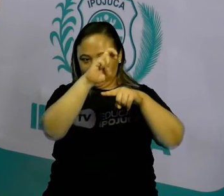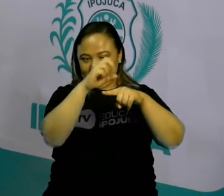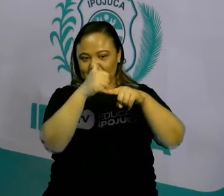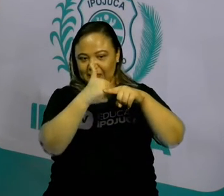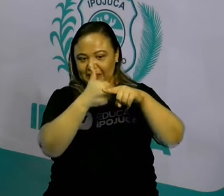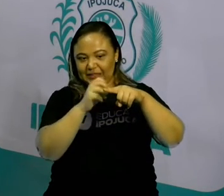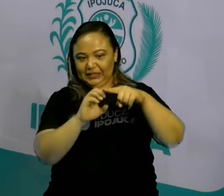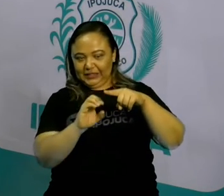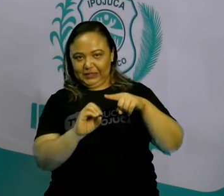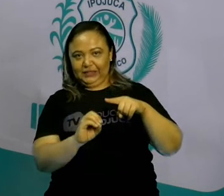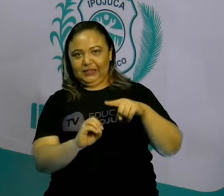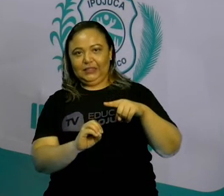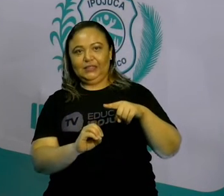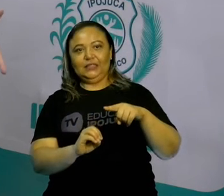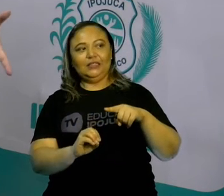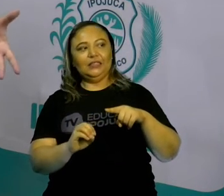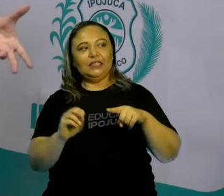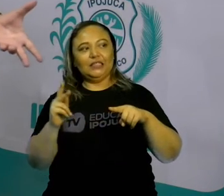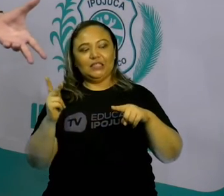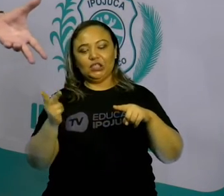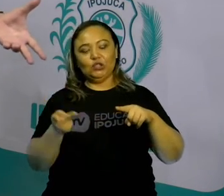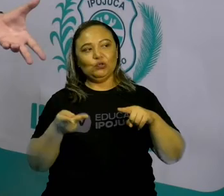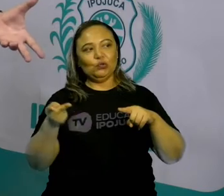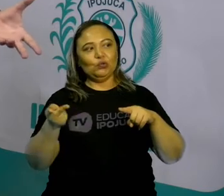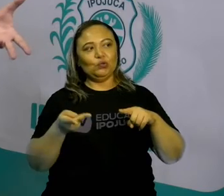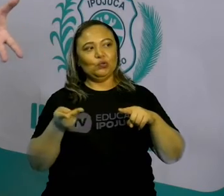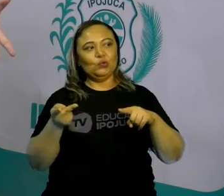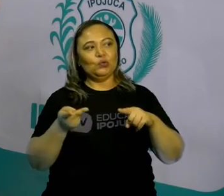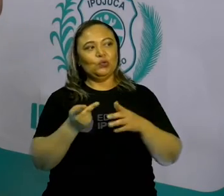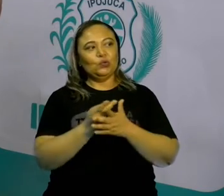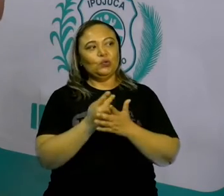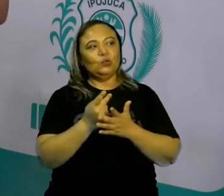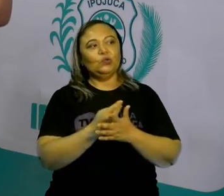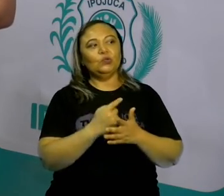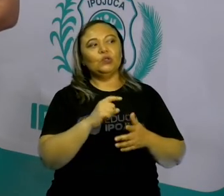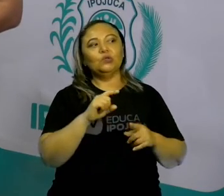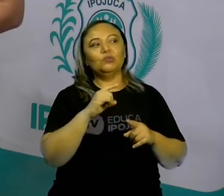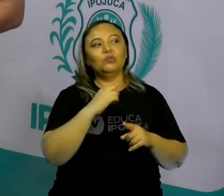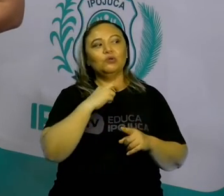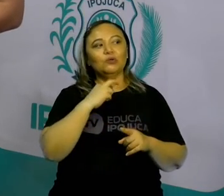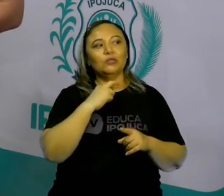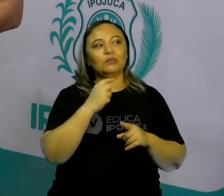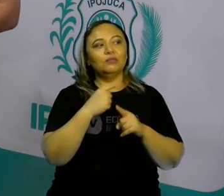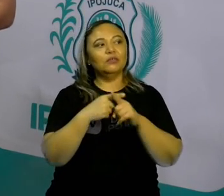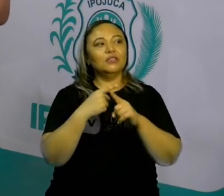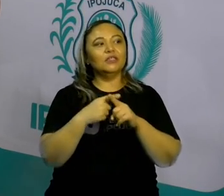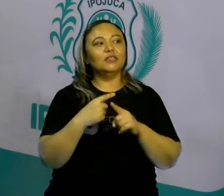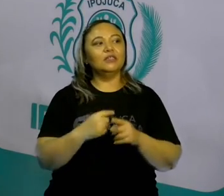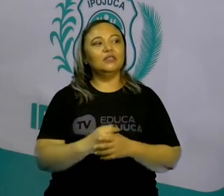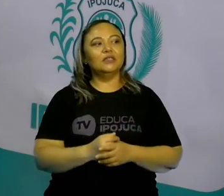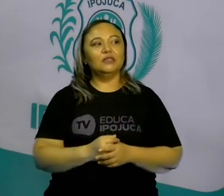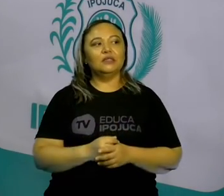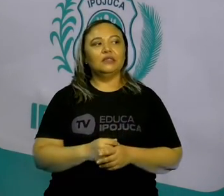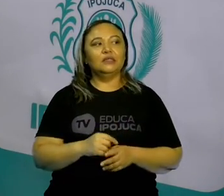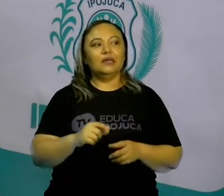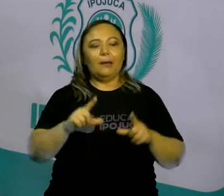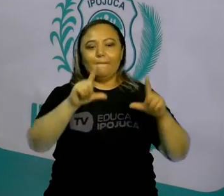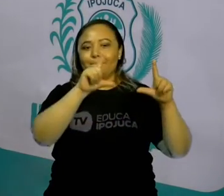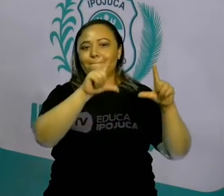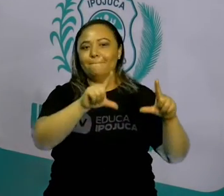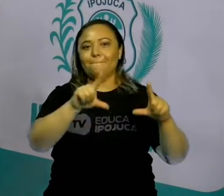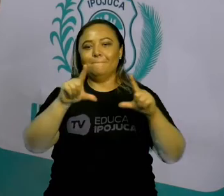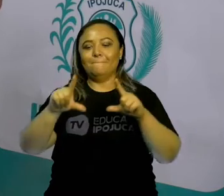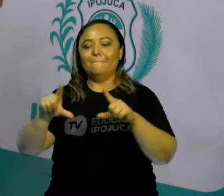Julieta. Só que aqui ele errou. Não dá, Romeu. Por quê? Nós não temos